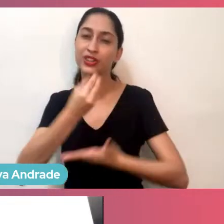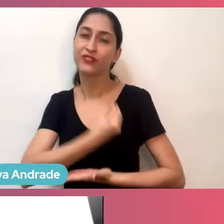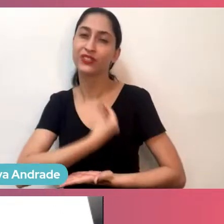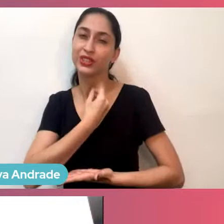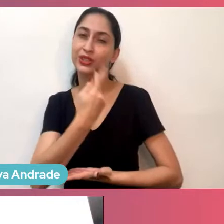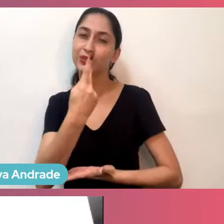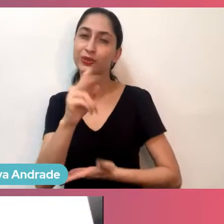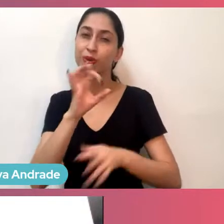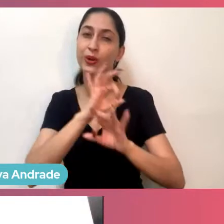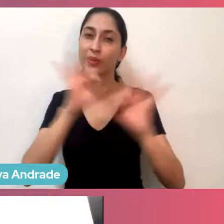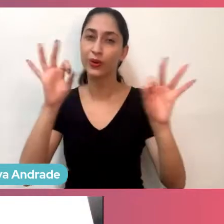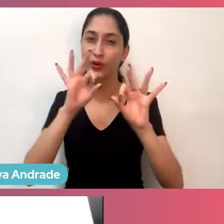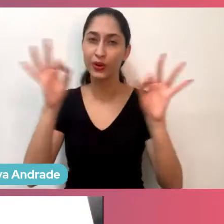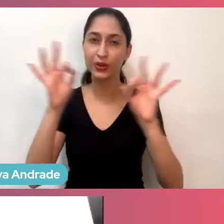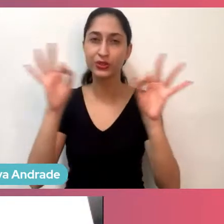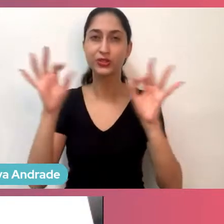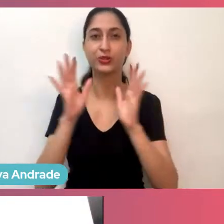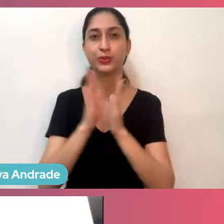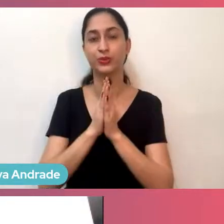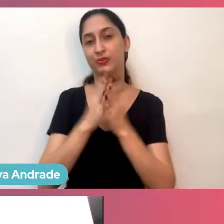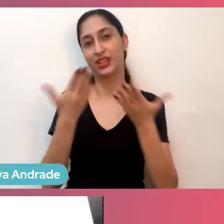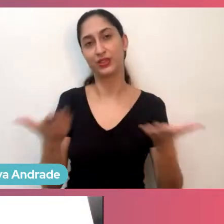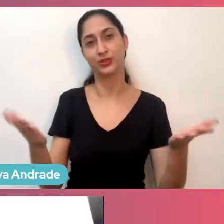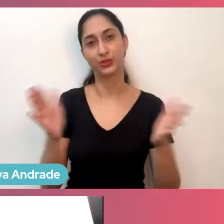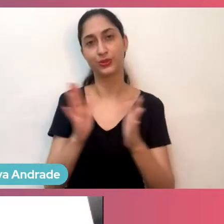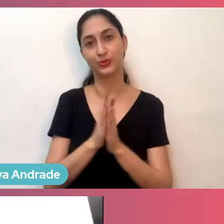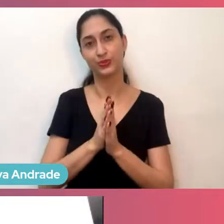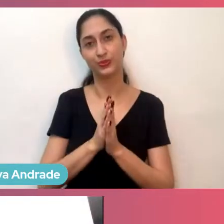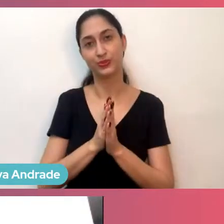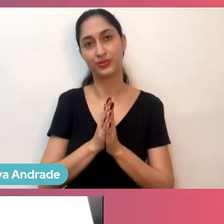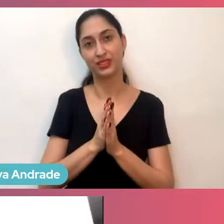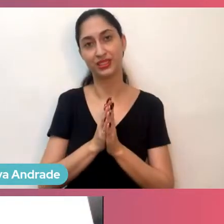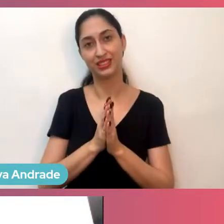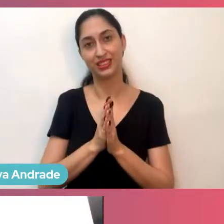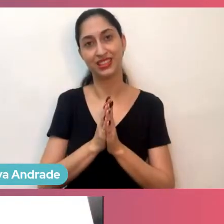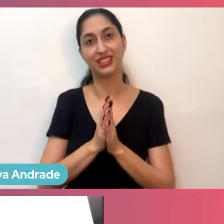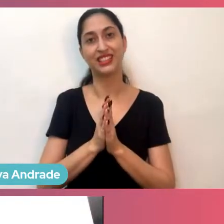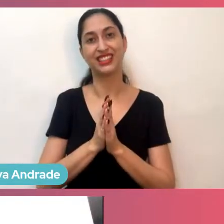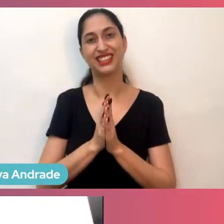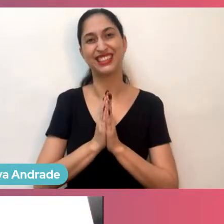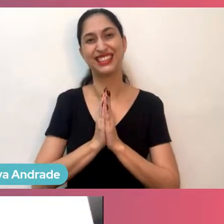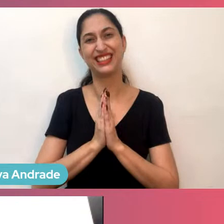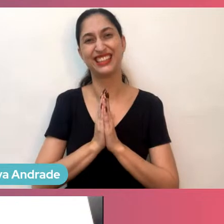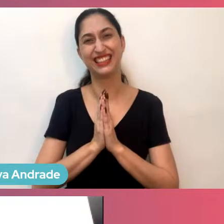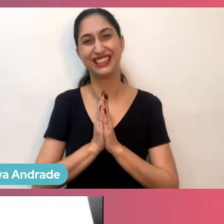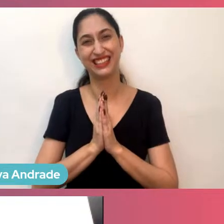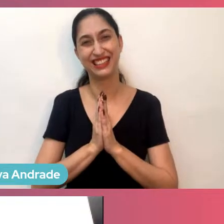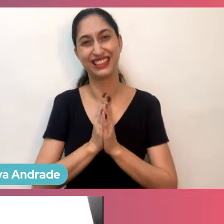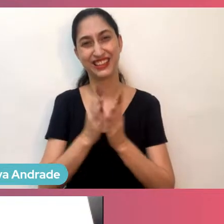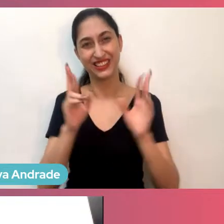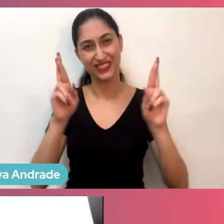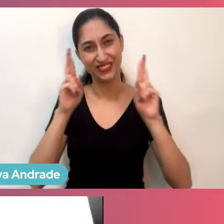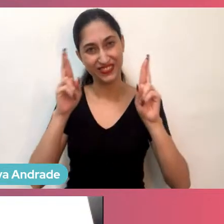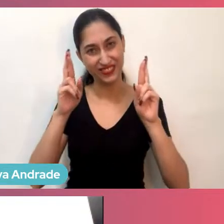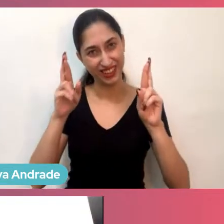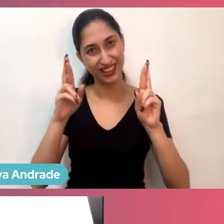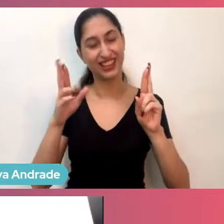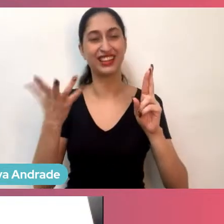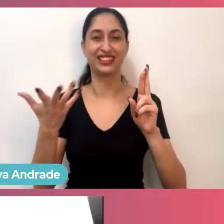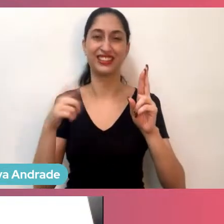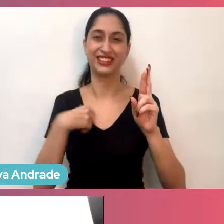é bem inspirador ouvir. E é isso. Um dia, quando estiver de novo em Recife, também ir aí querer te conhecer, tá?